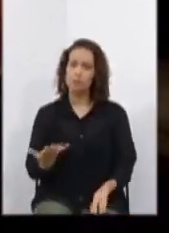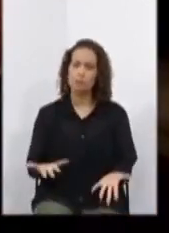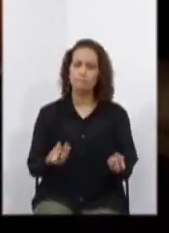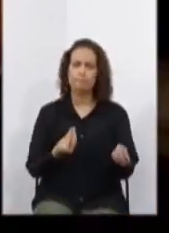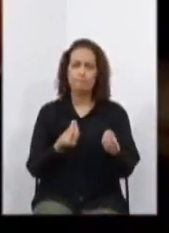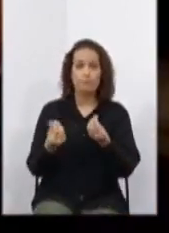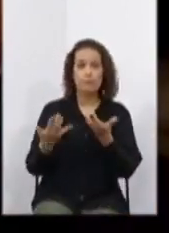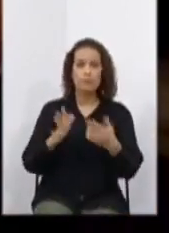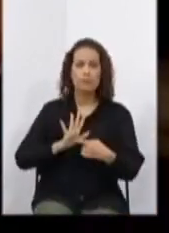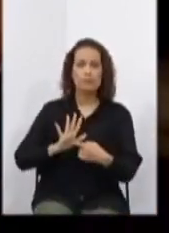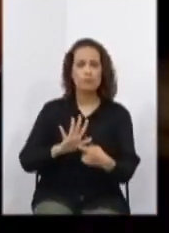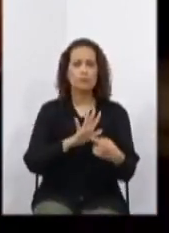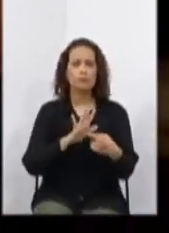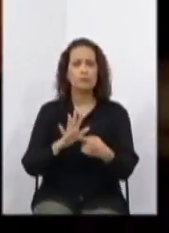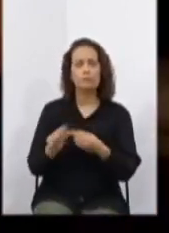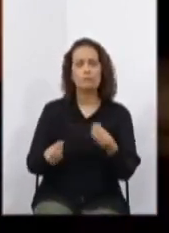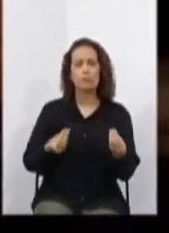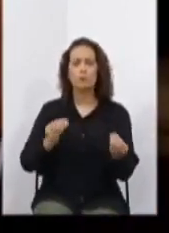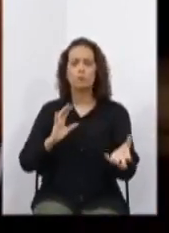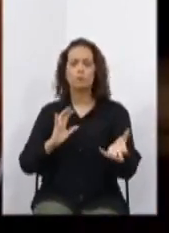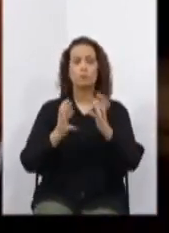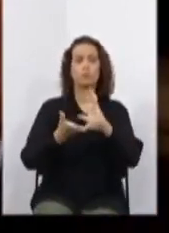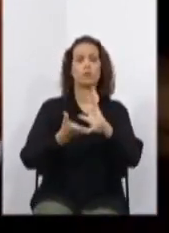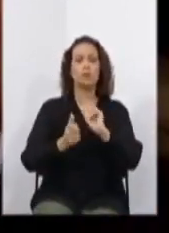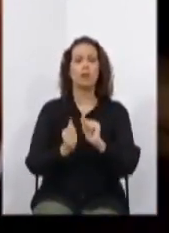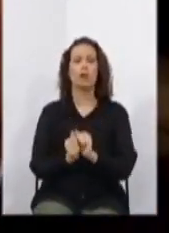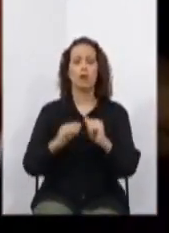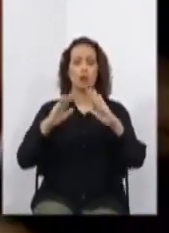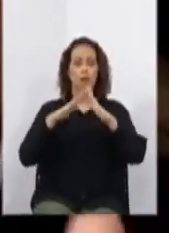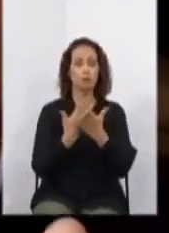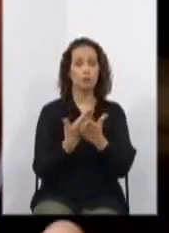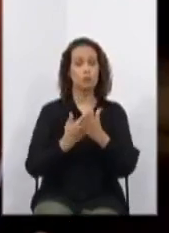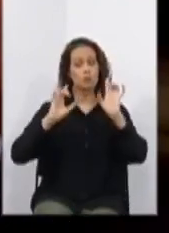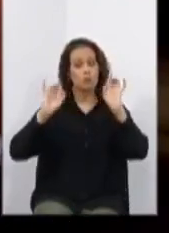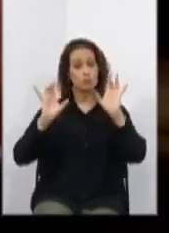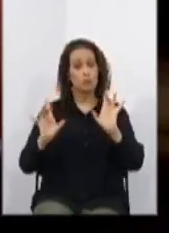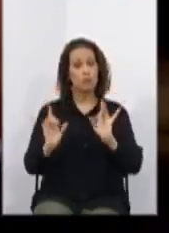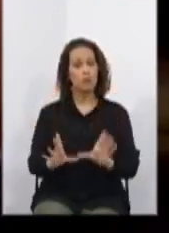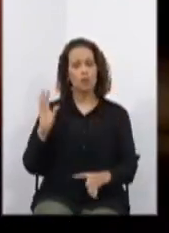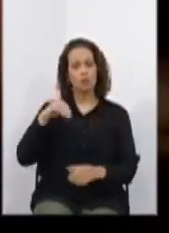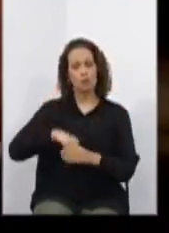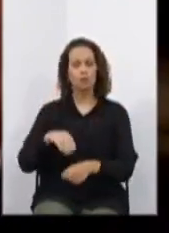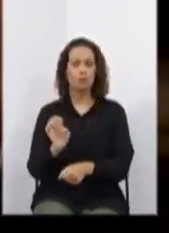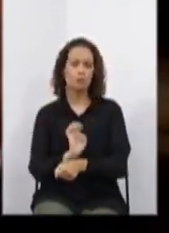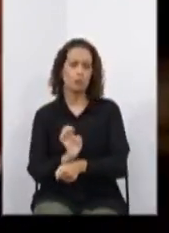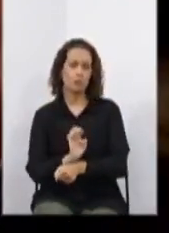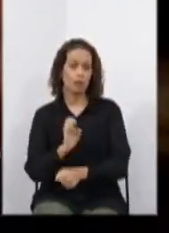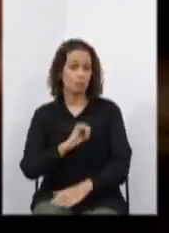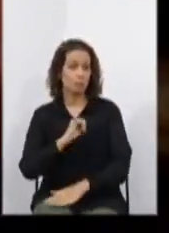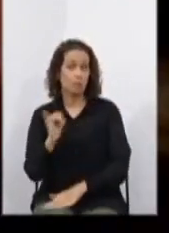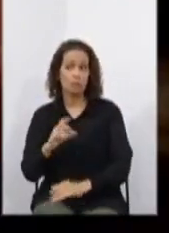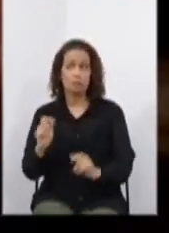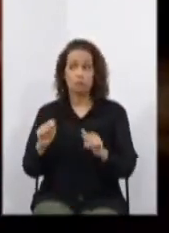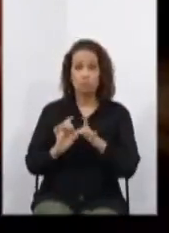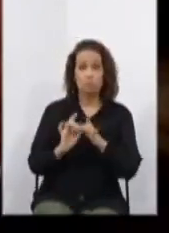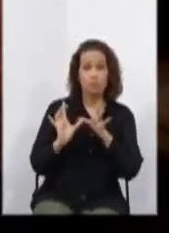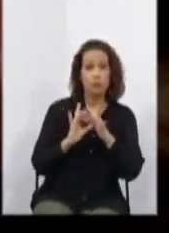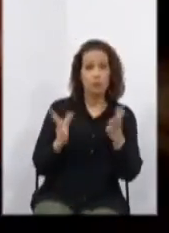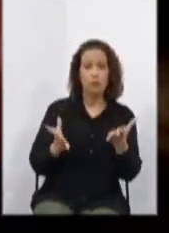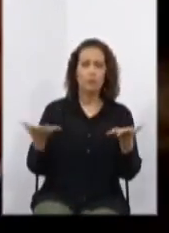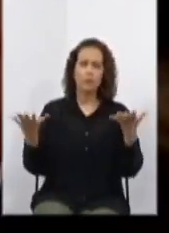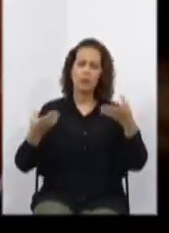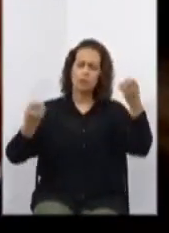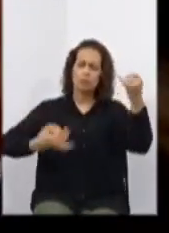estruturas das escolas especiais no Estado. Se assim puder, eu gostaria de ditar o requerimento e poder